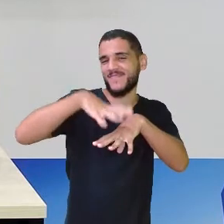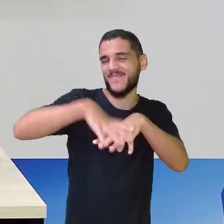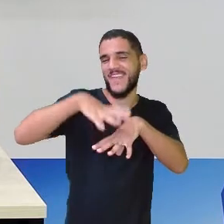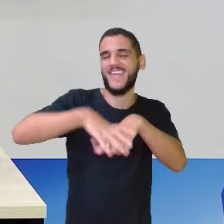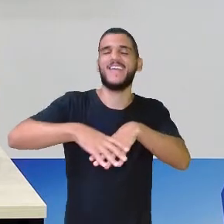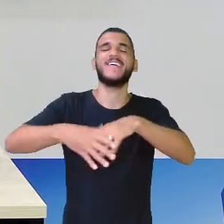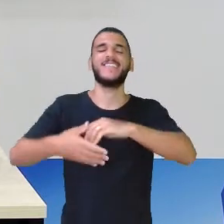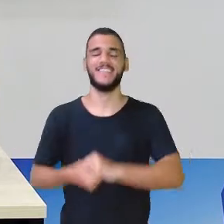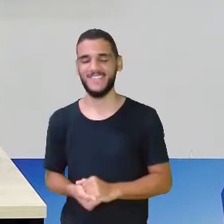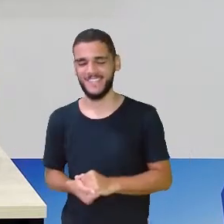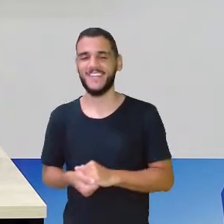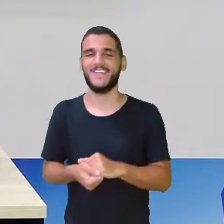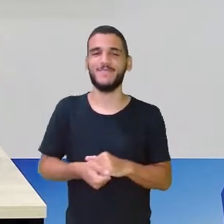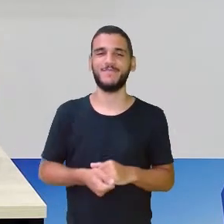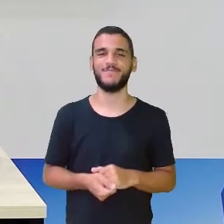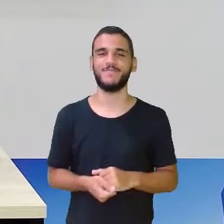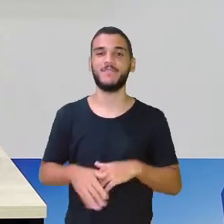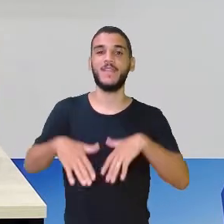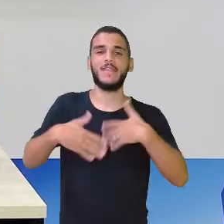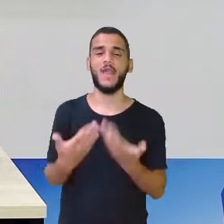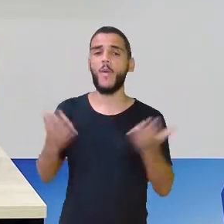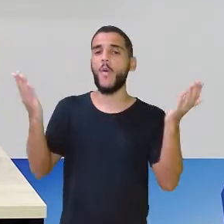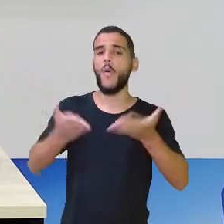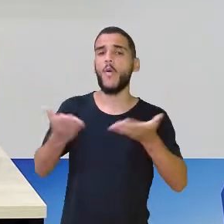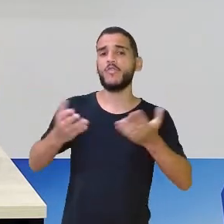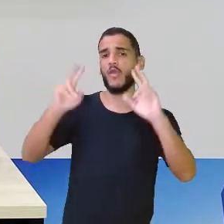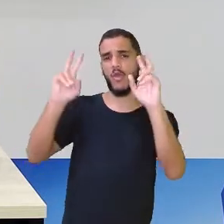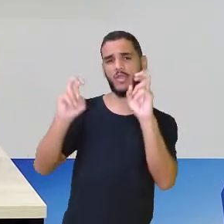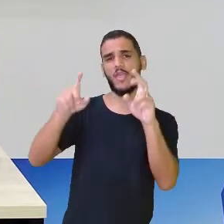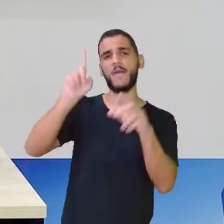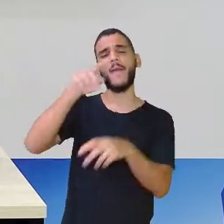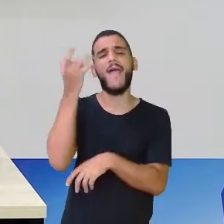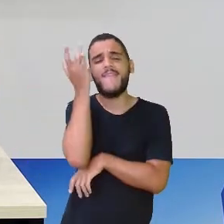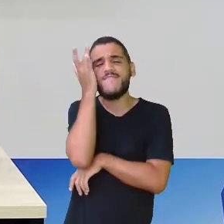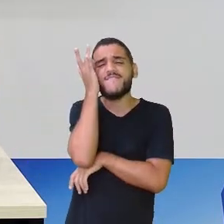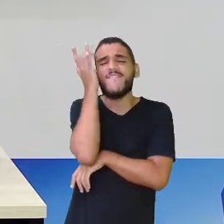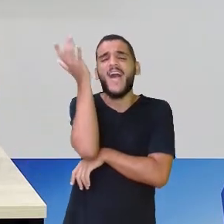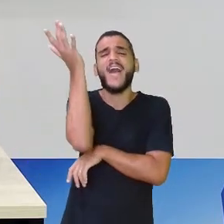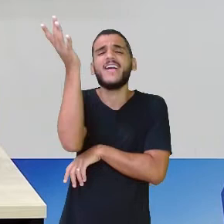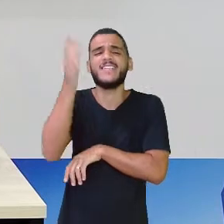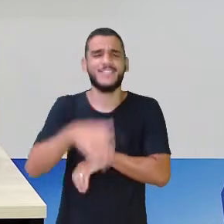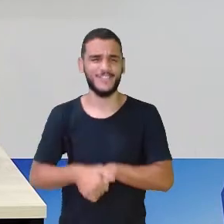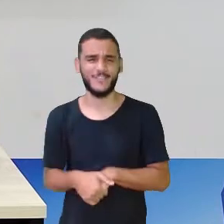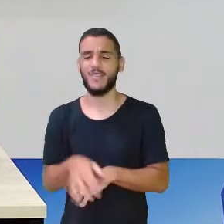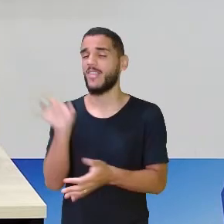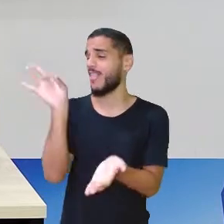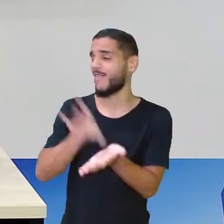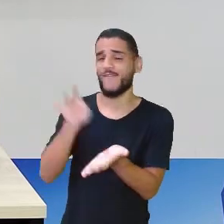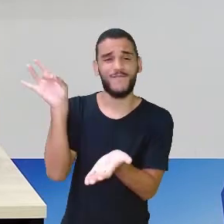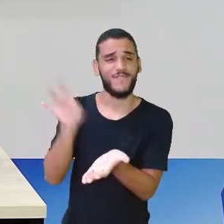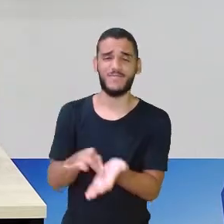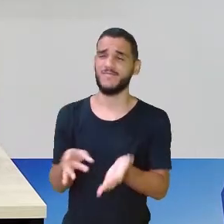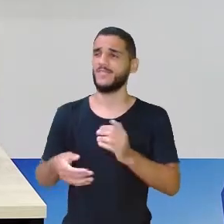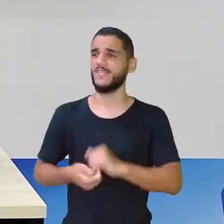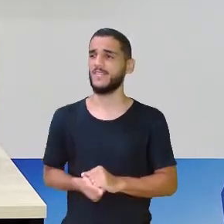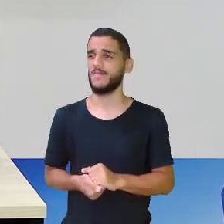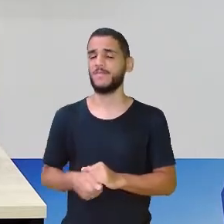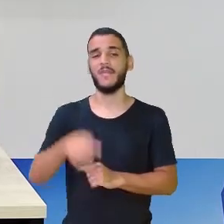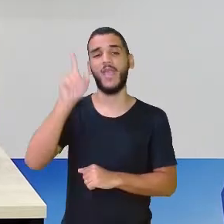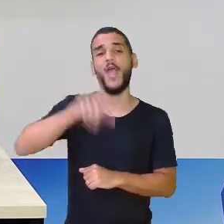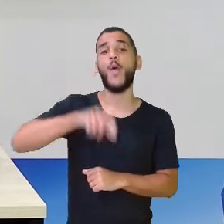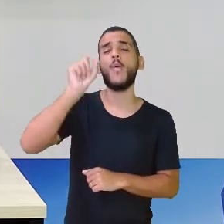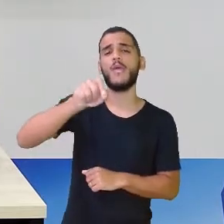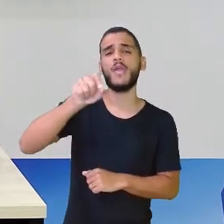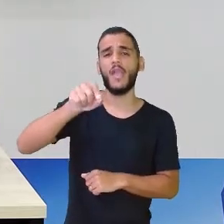Matemática com a professora Márcia. E o tema de hoje é muito fácil, né? Fácil até demais. Olha lá, gente,